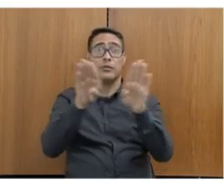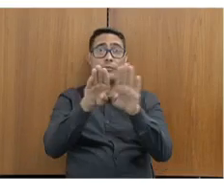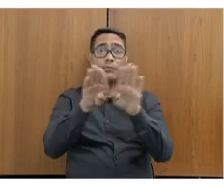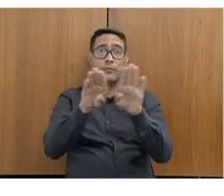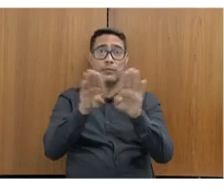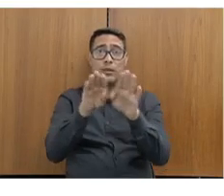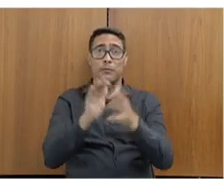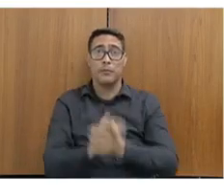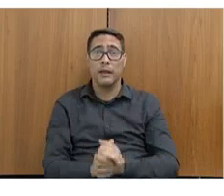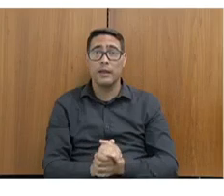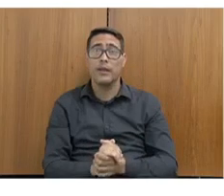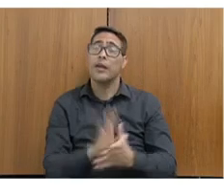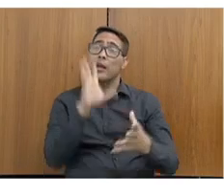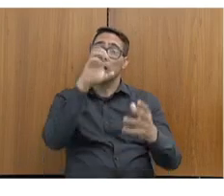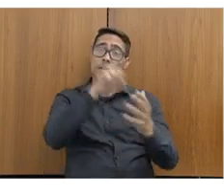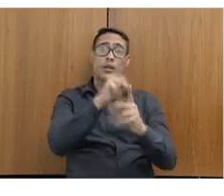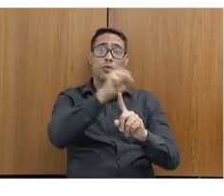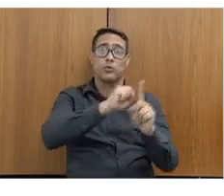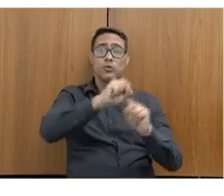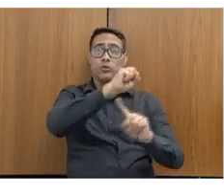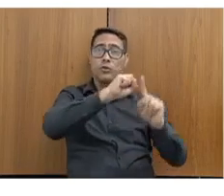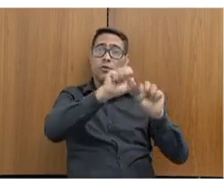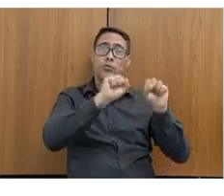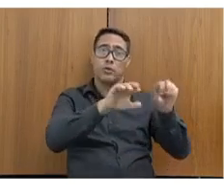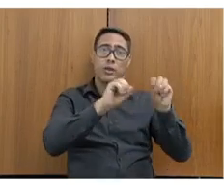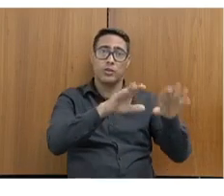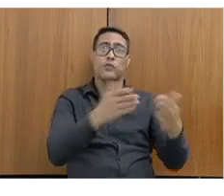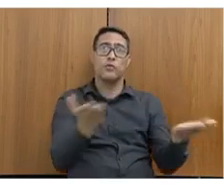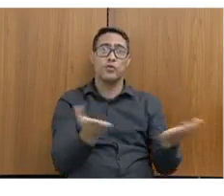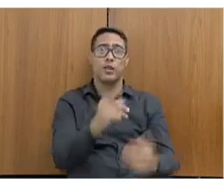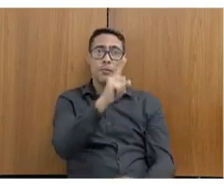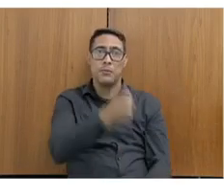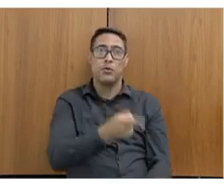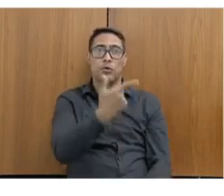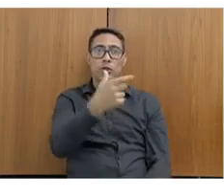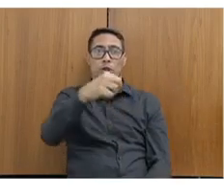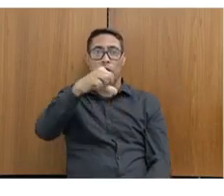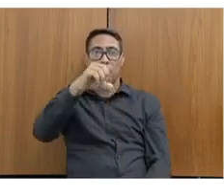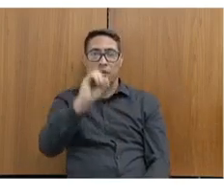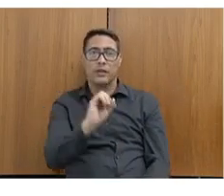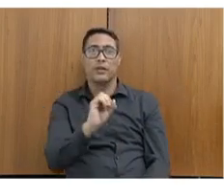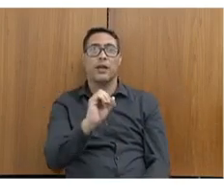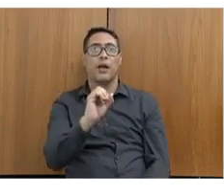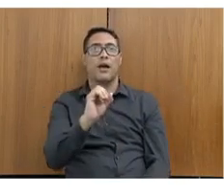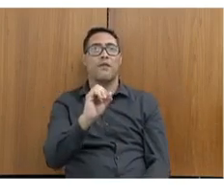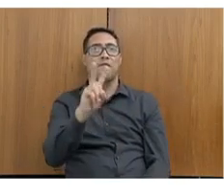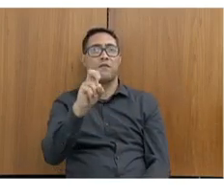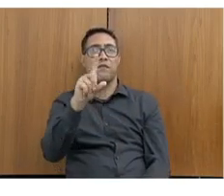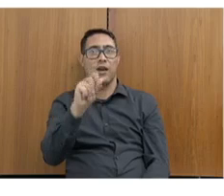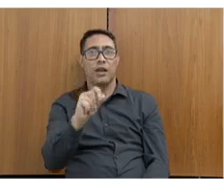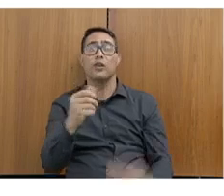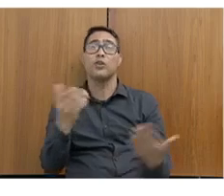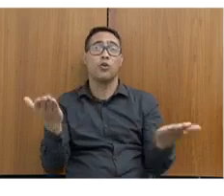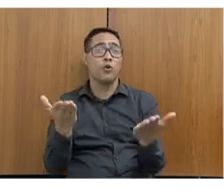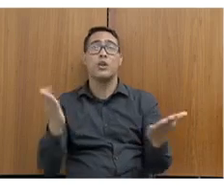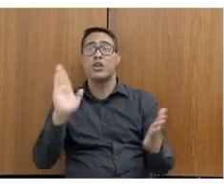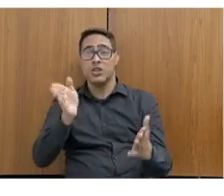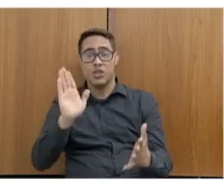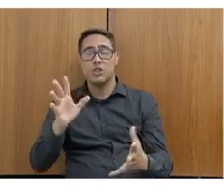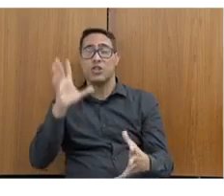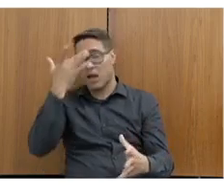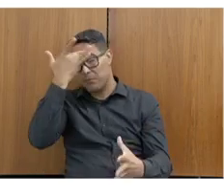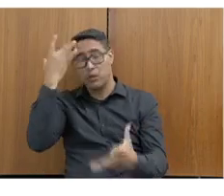do Socioeducativo, nós temos hoje 1.290 vagas e uma ocupação de 767